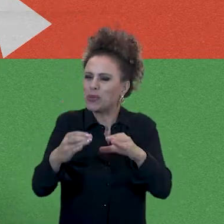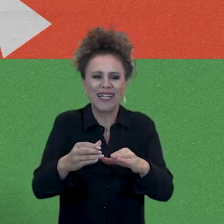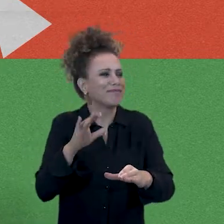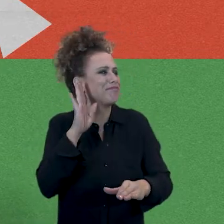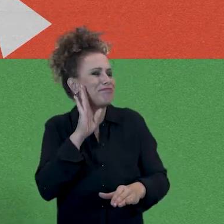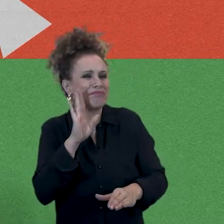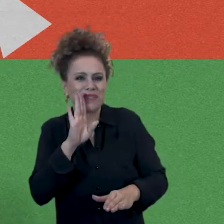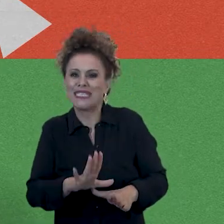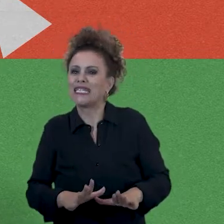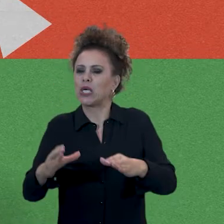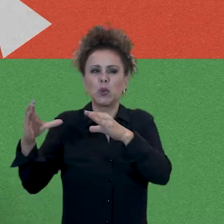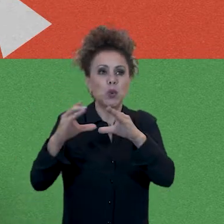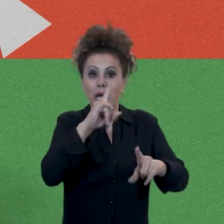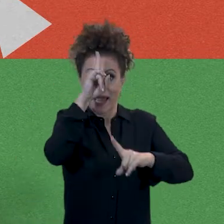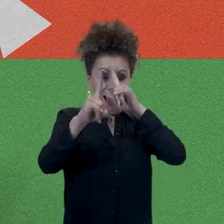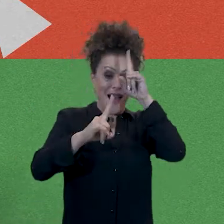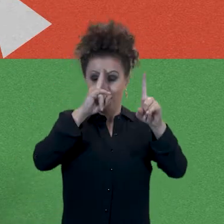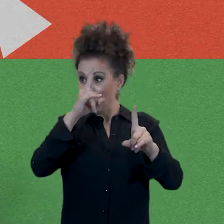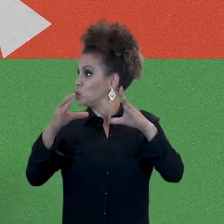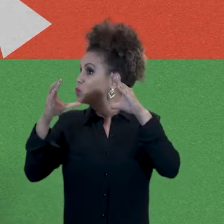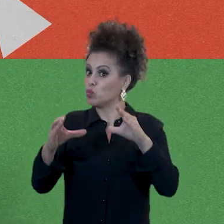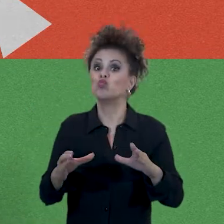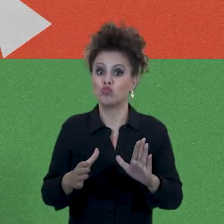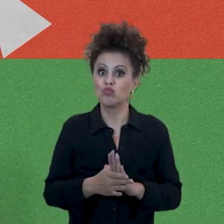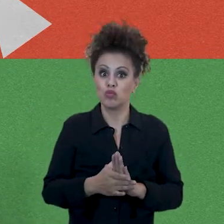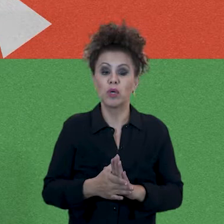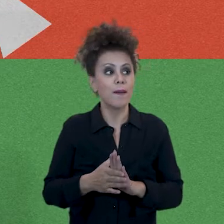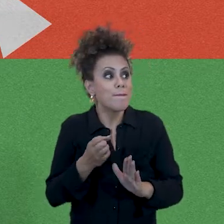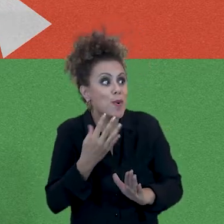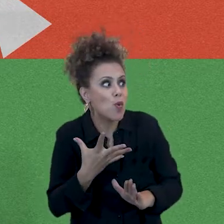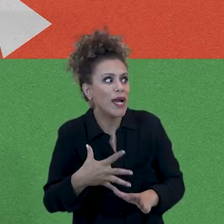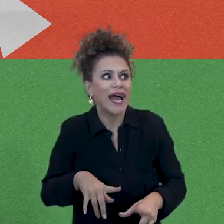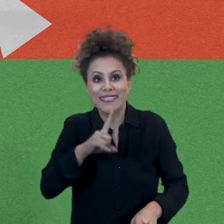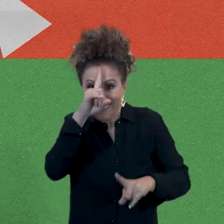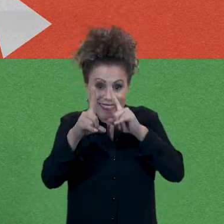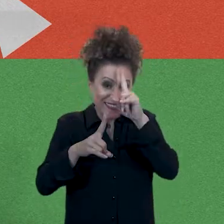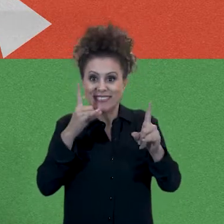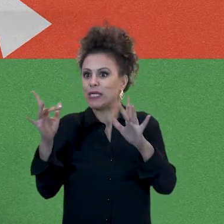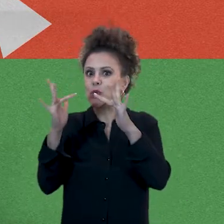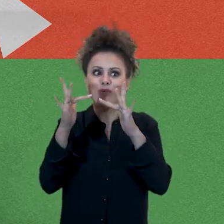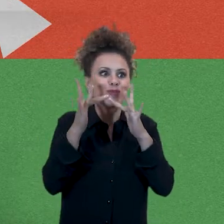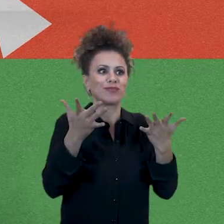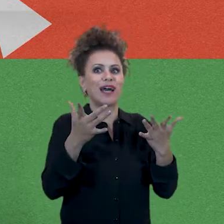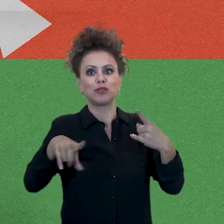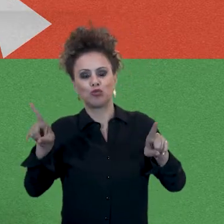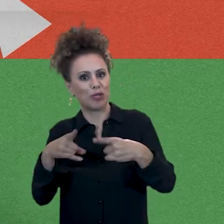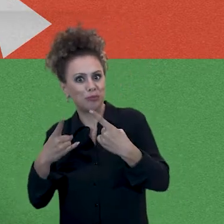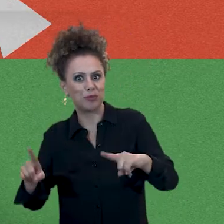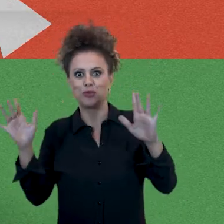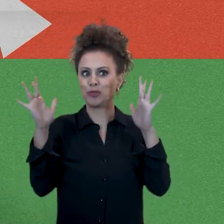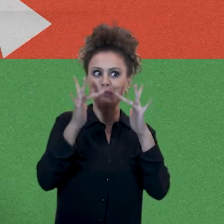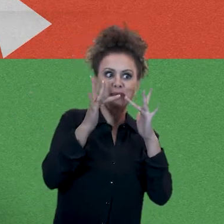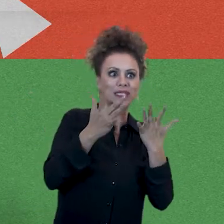lá é muito criativo, ele é frutífero. A gente entra em contato não só com o pessoal da música,